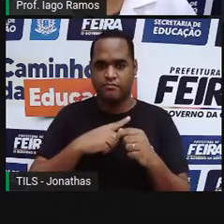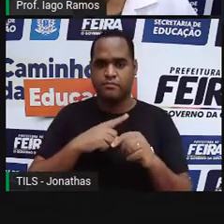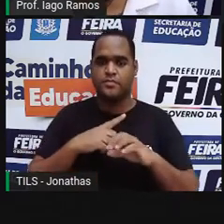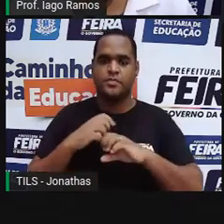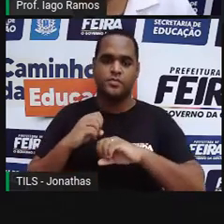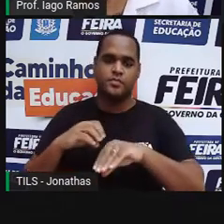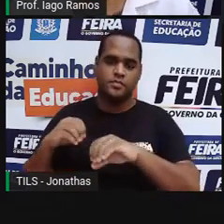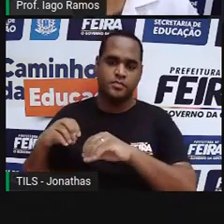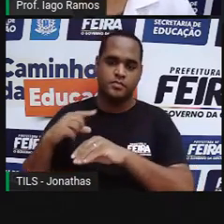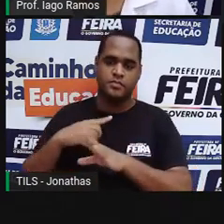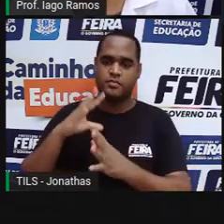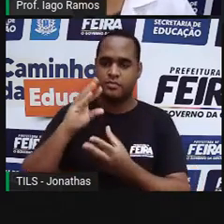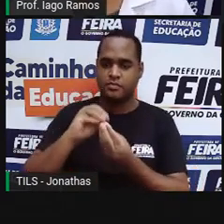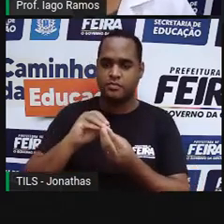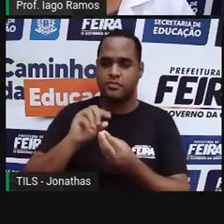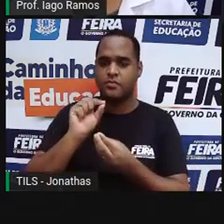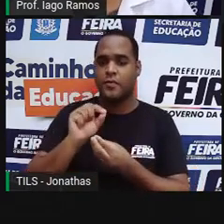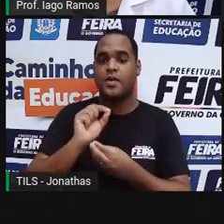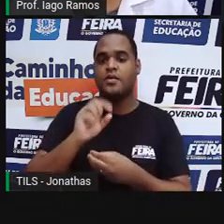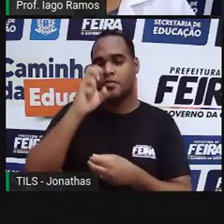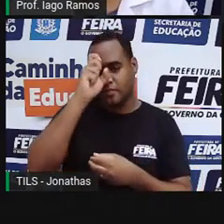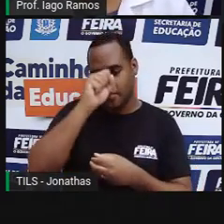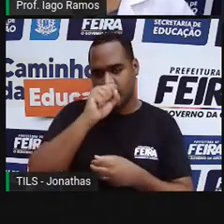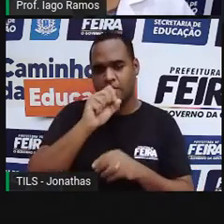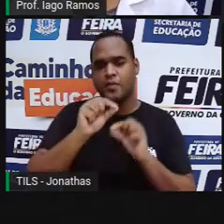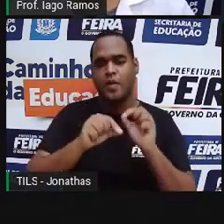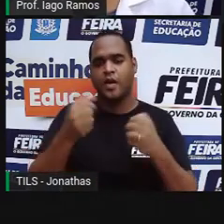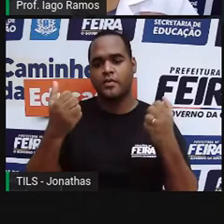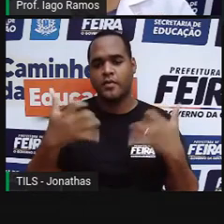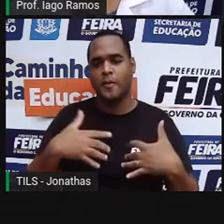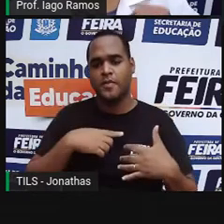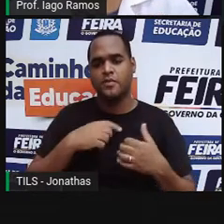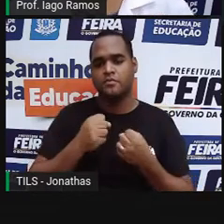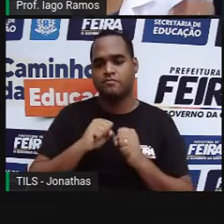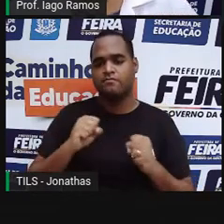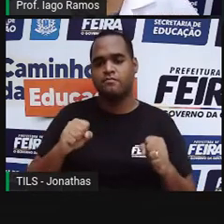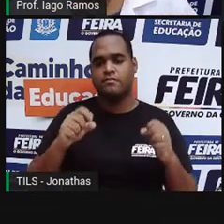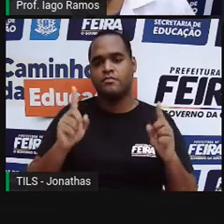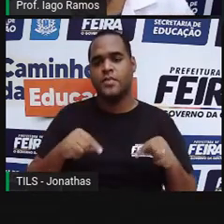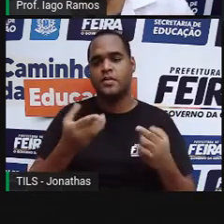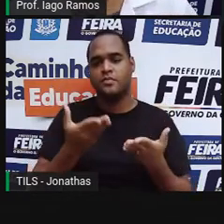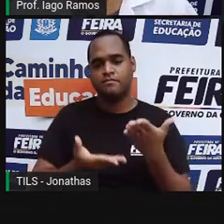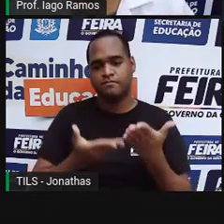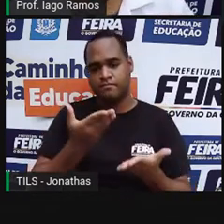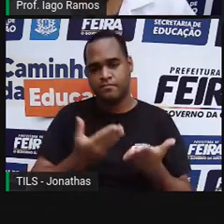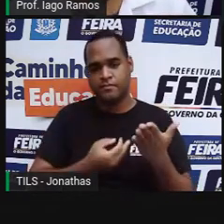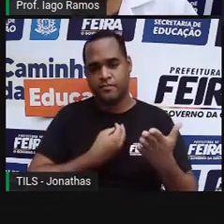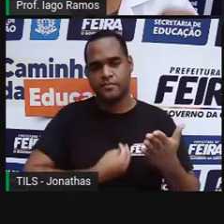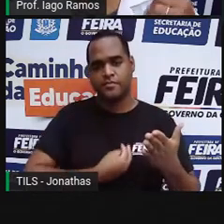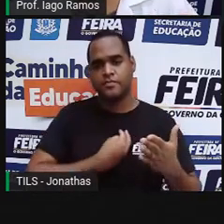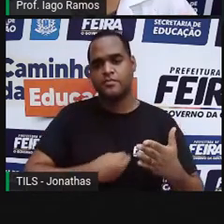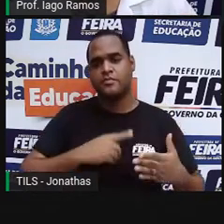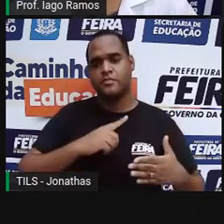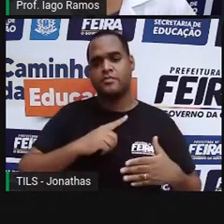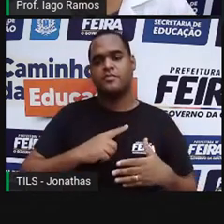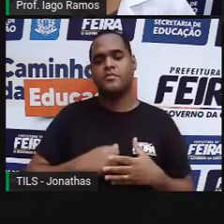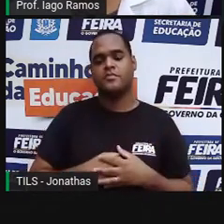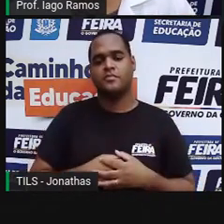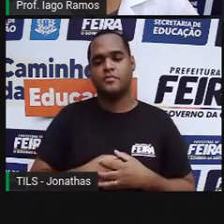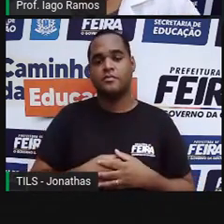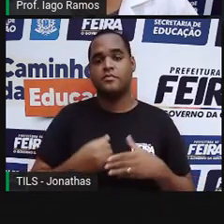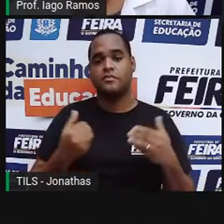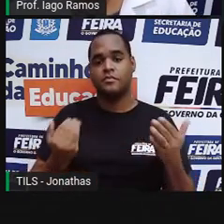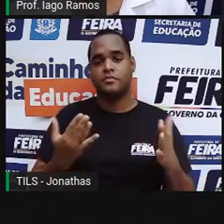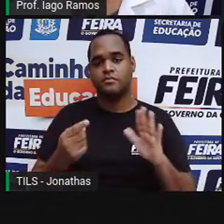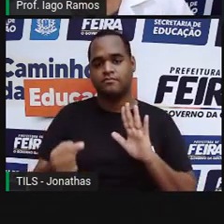compreender quando é que as grandezas não são proporcionais, certo? Então esse é o objetivo